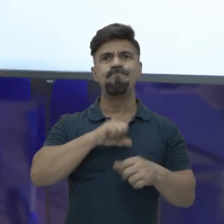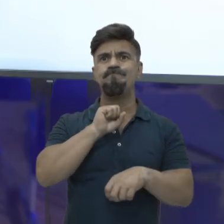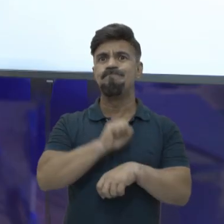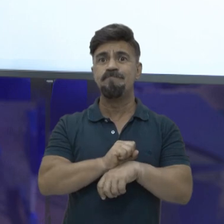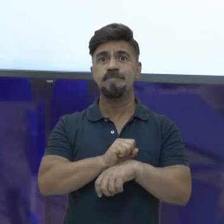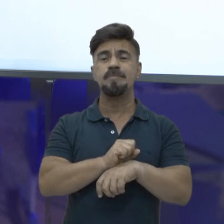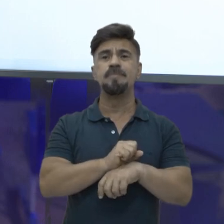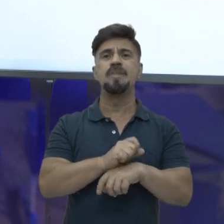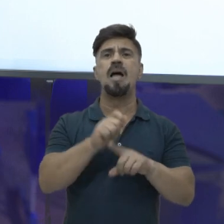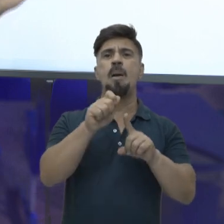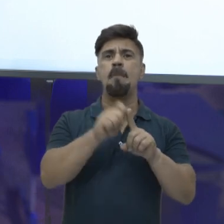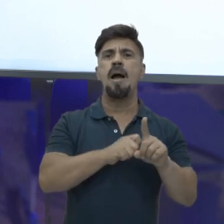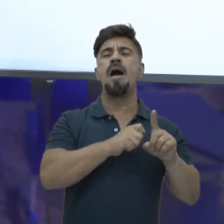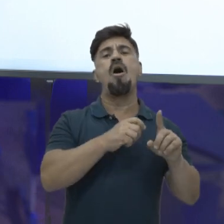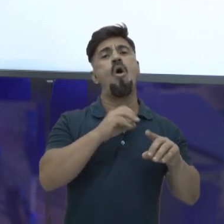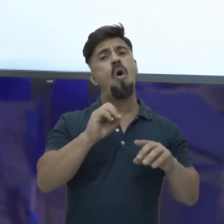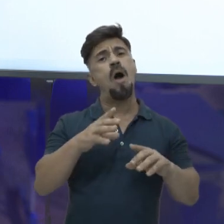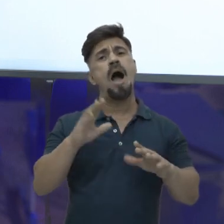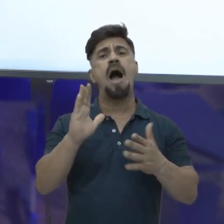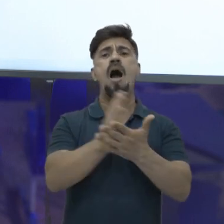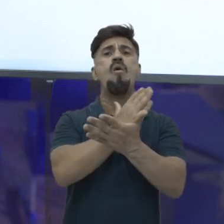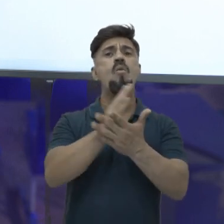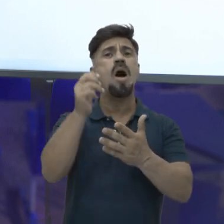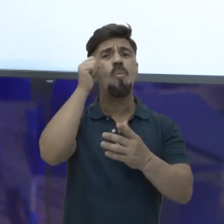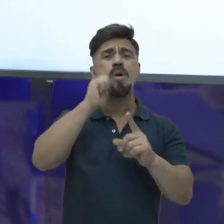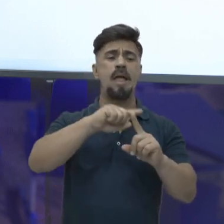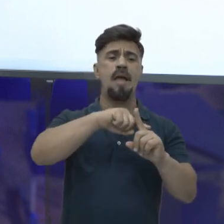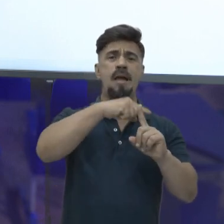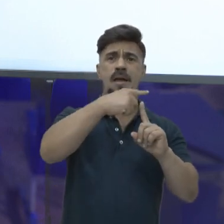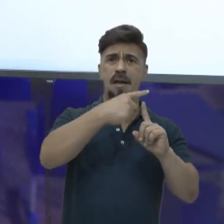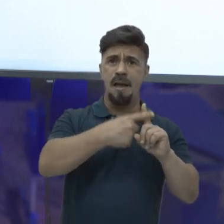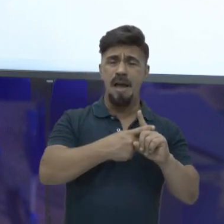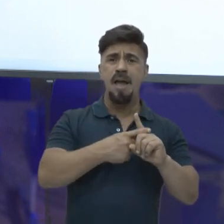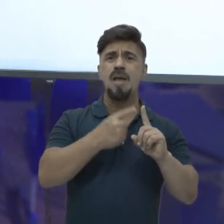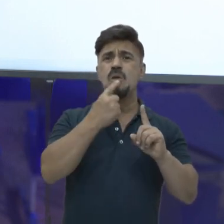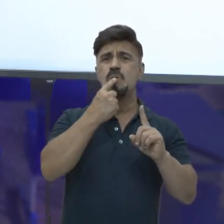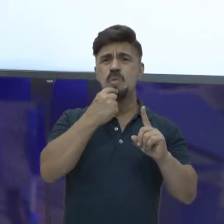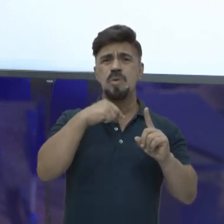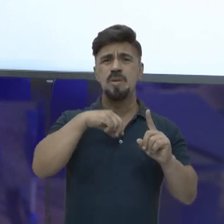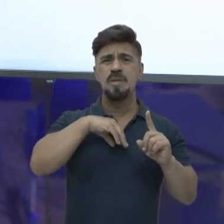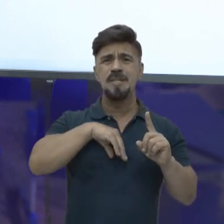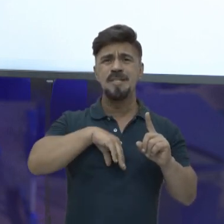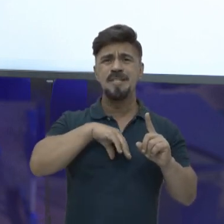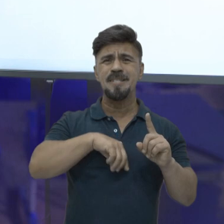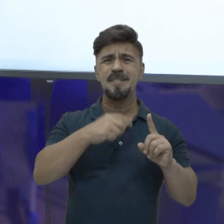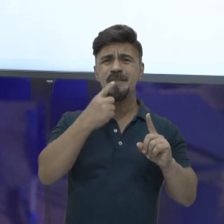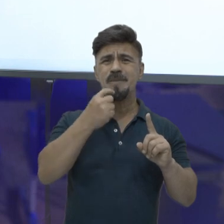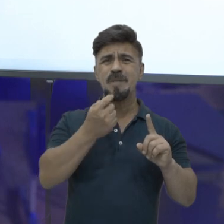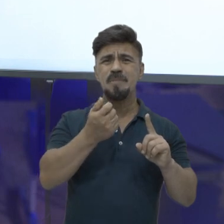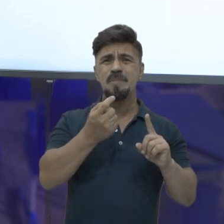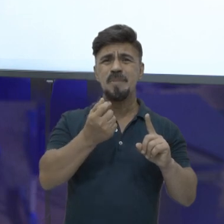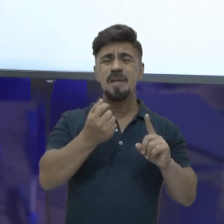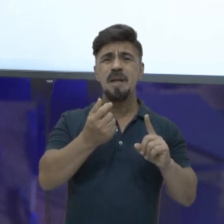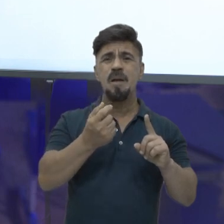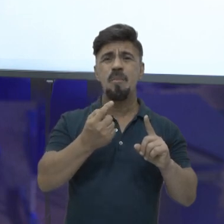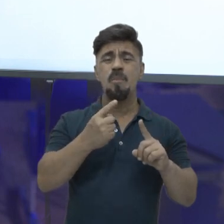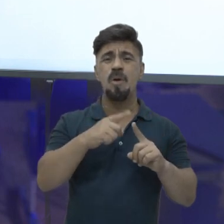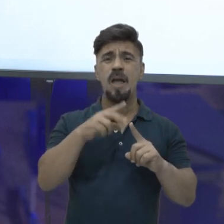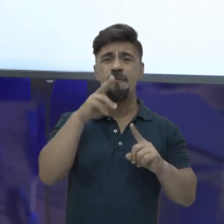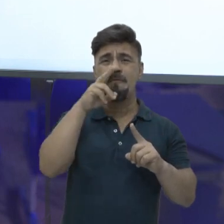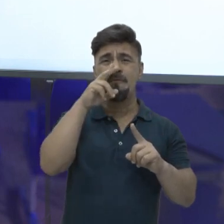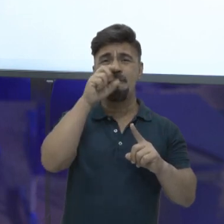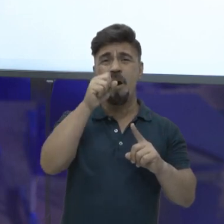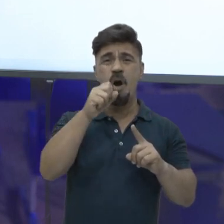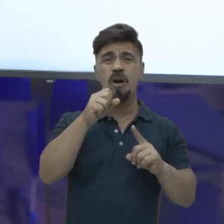existem mulheres que menstruam durante toda a gravidez, mesmo com uma quantidade pequena, mas acabam menstruando. Por quê? O endométrio está tão